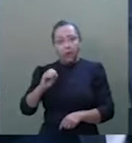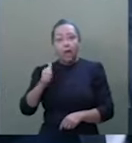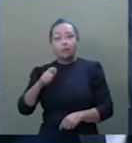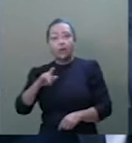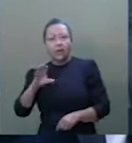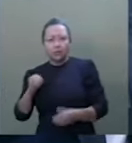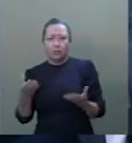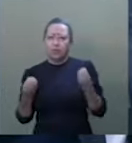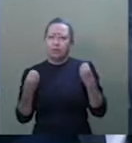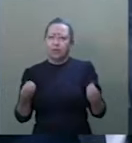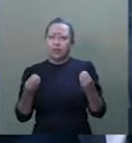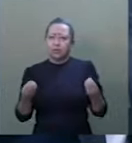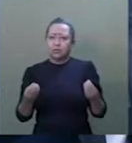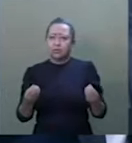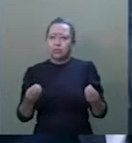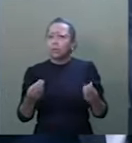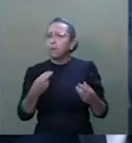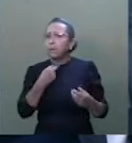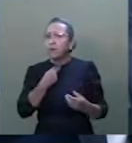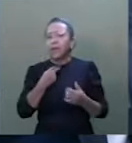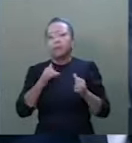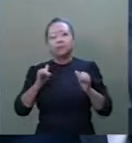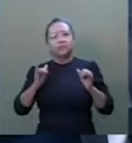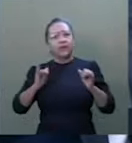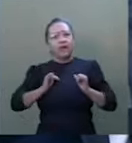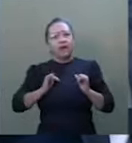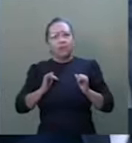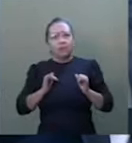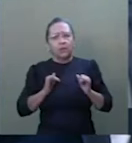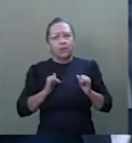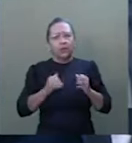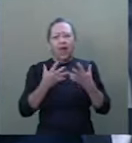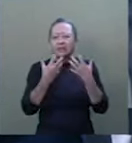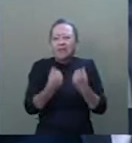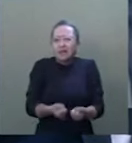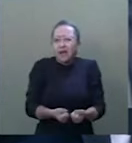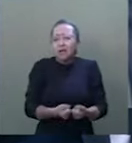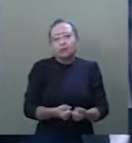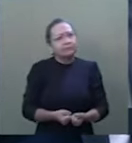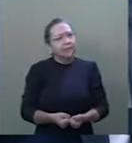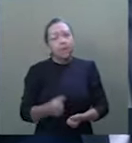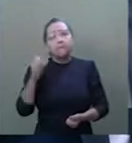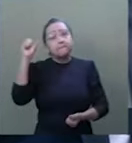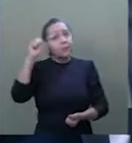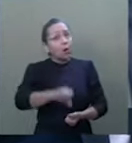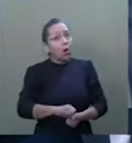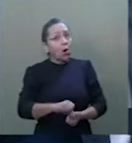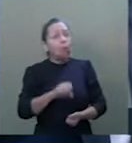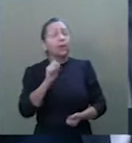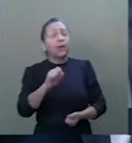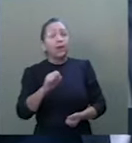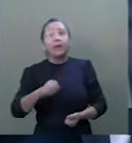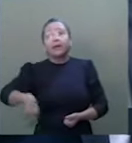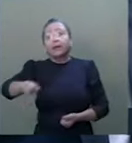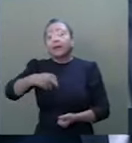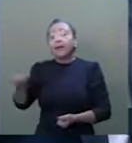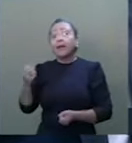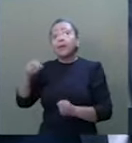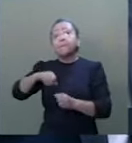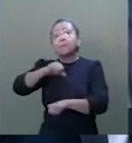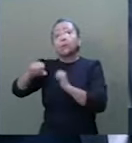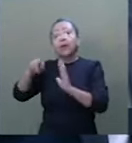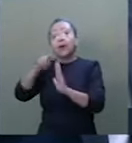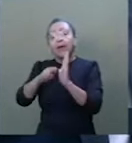não podemos admitir isso. E pior, Sr. Presidente, querem mudar as regras sobre